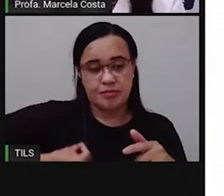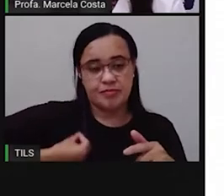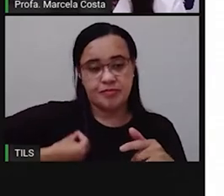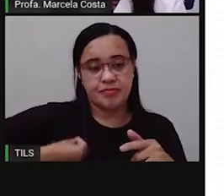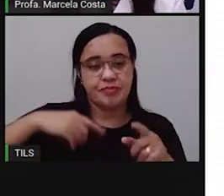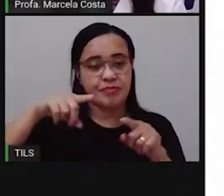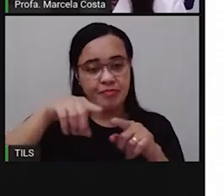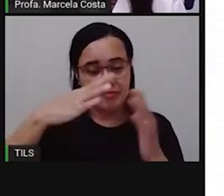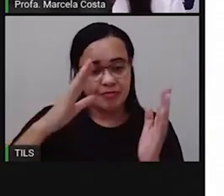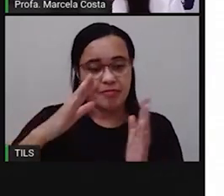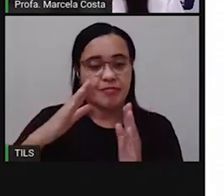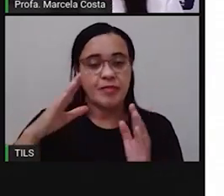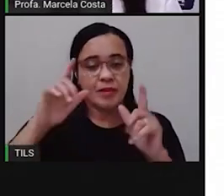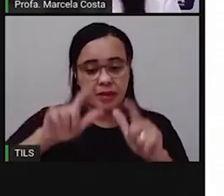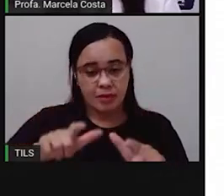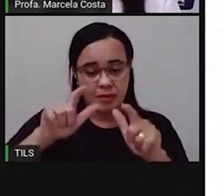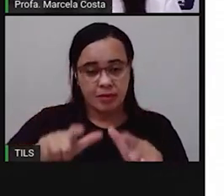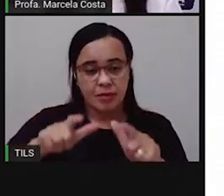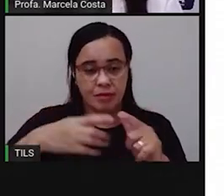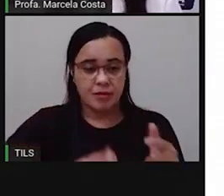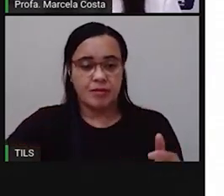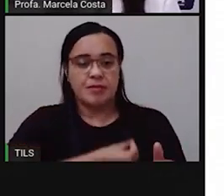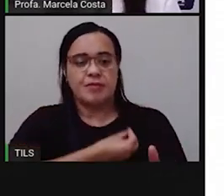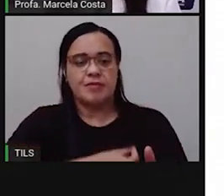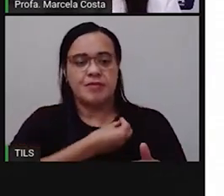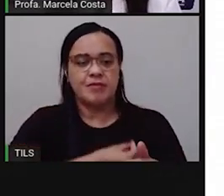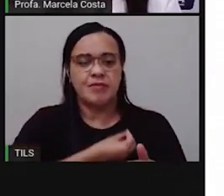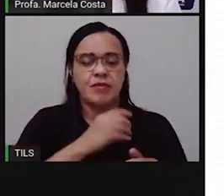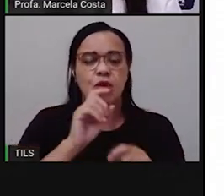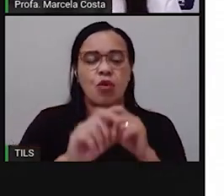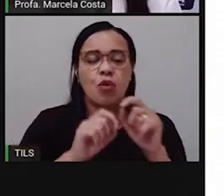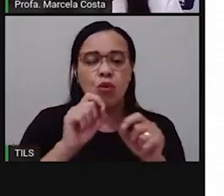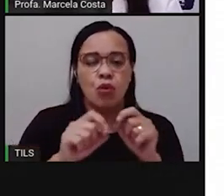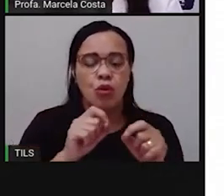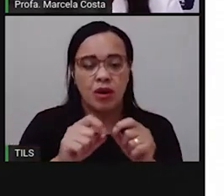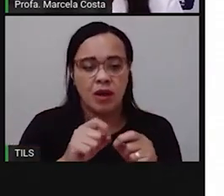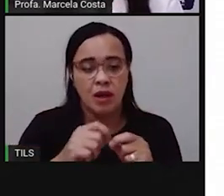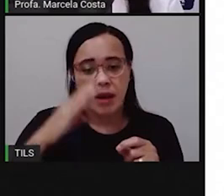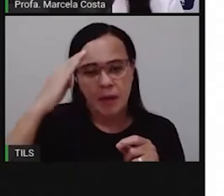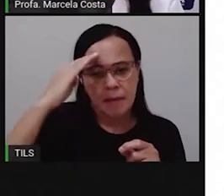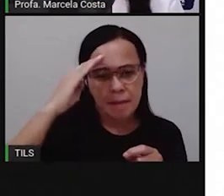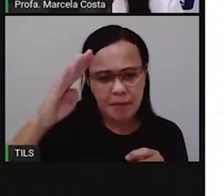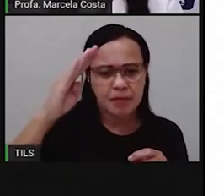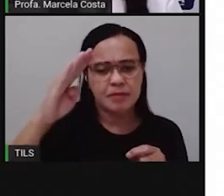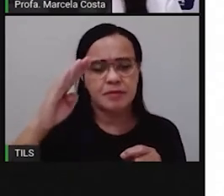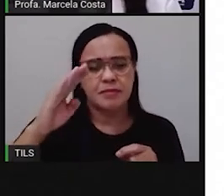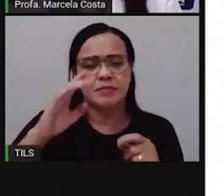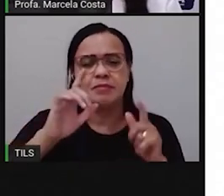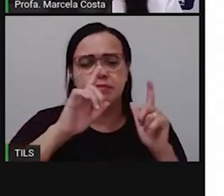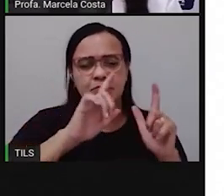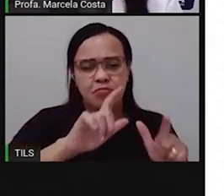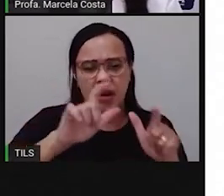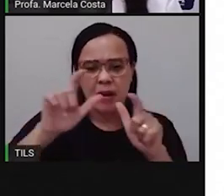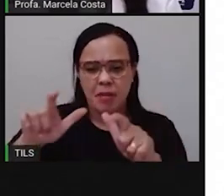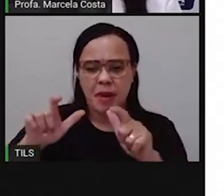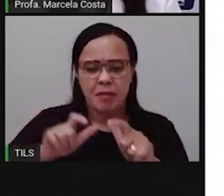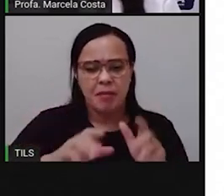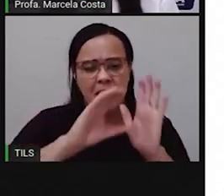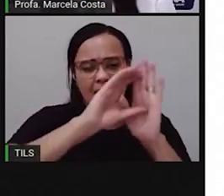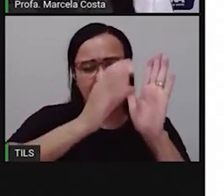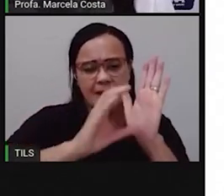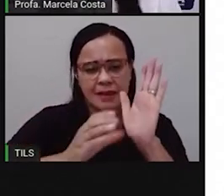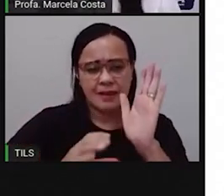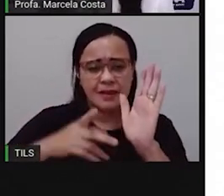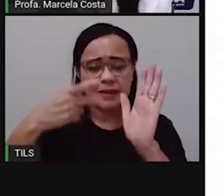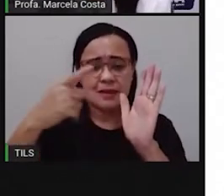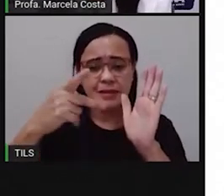onde você mora, né? Reconhecendo ali as principais características desse lugar.